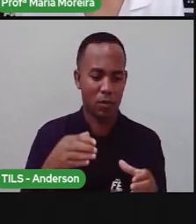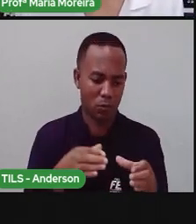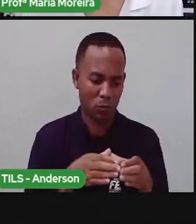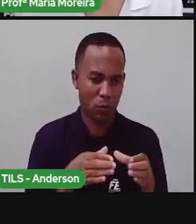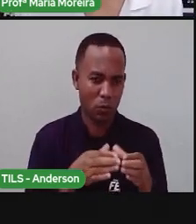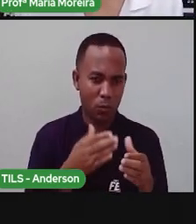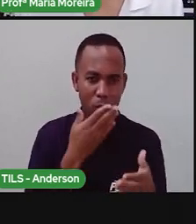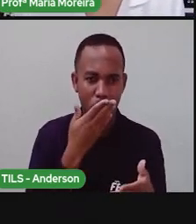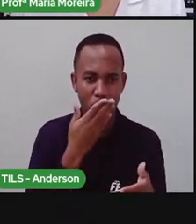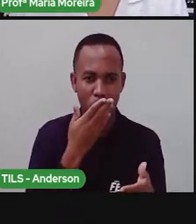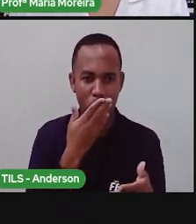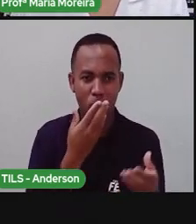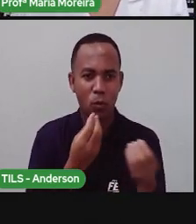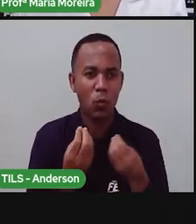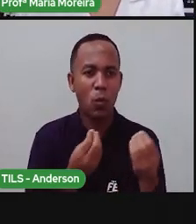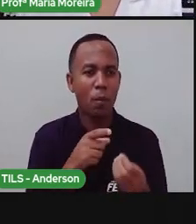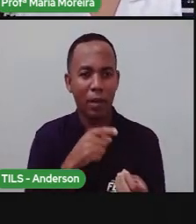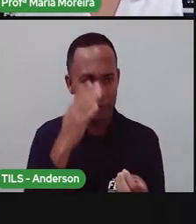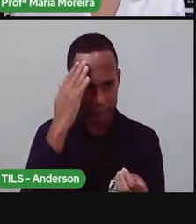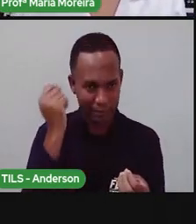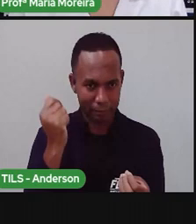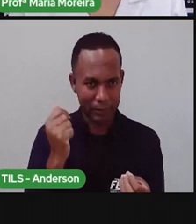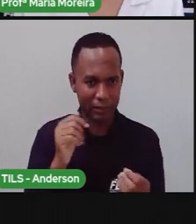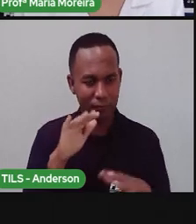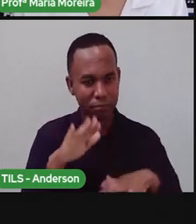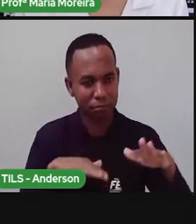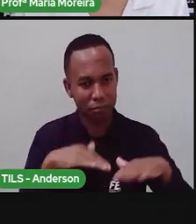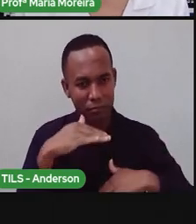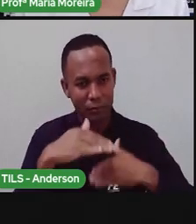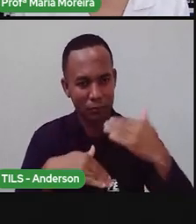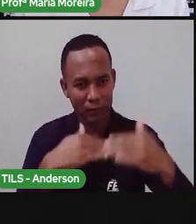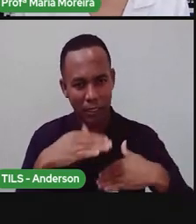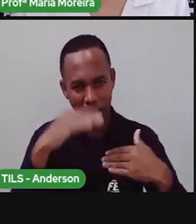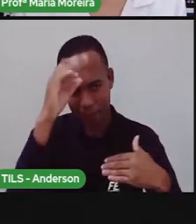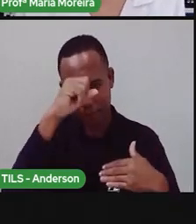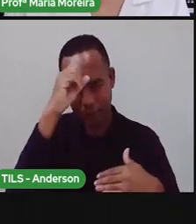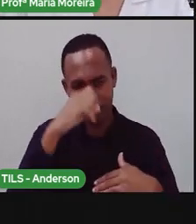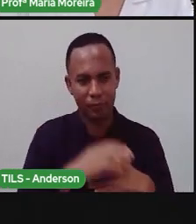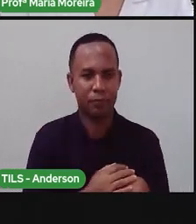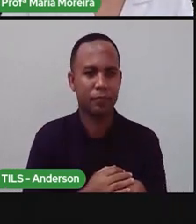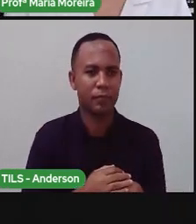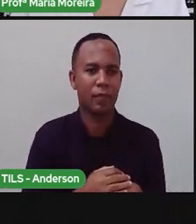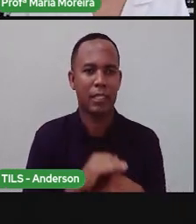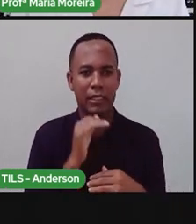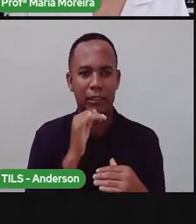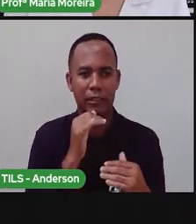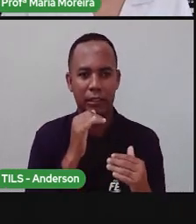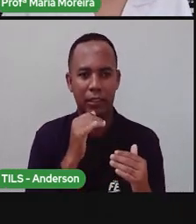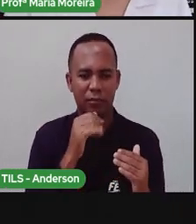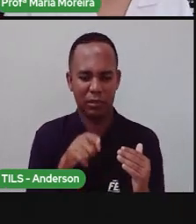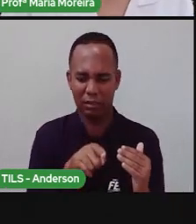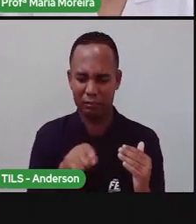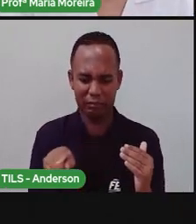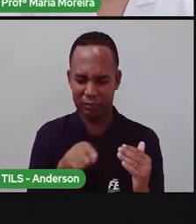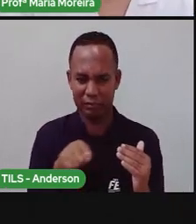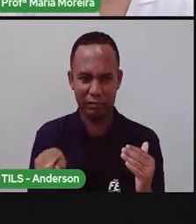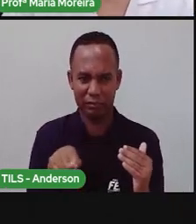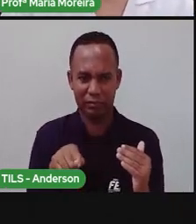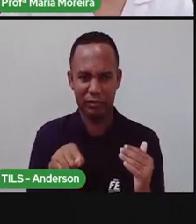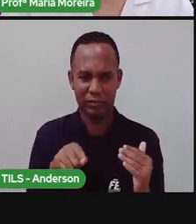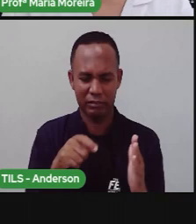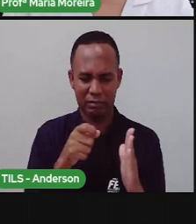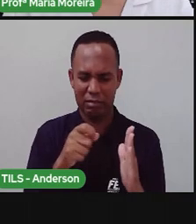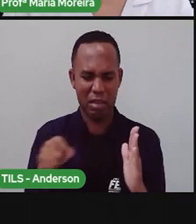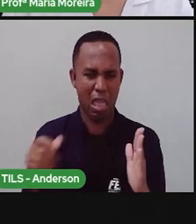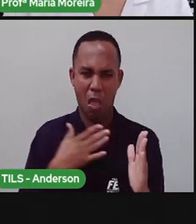questão de dizer para vocês que ela não sabia tudo, mas que ela tinha estudado muita coisa. Então, nada de estar escrevendo aqui embaixo, aqui embaixo, eu